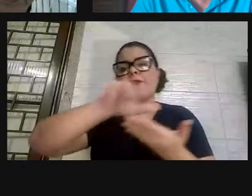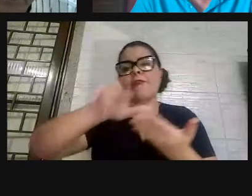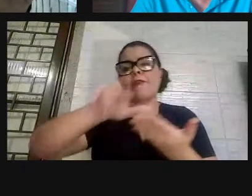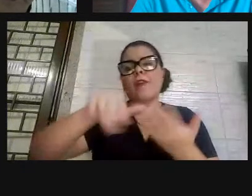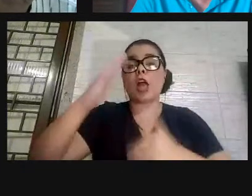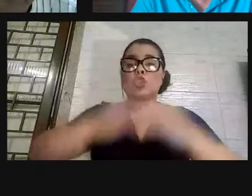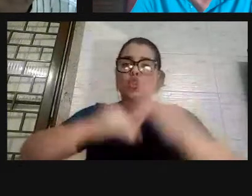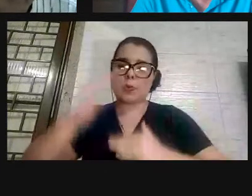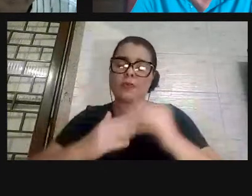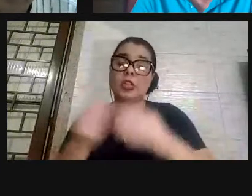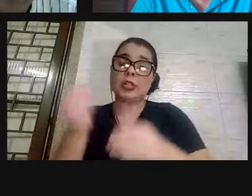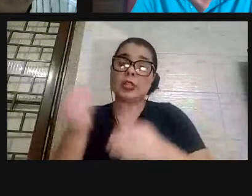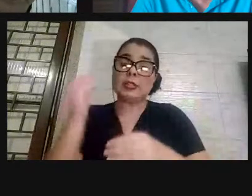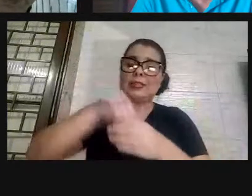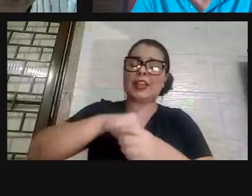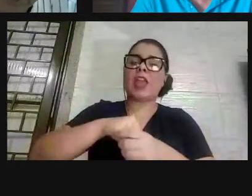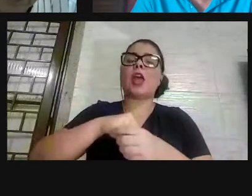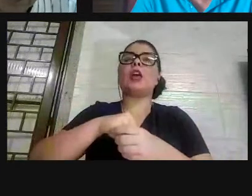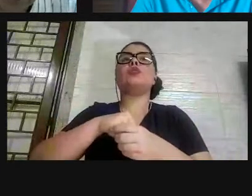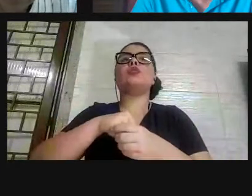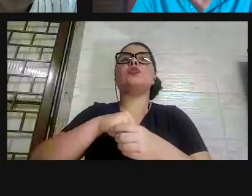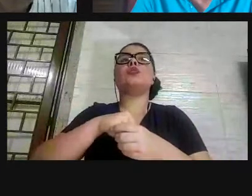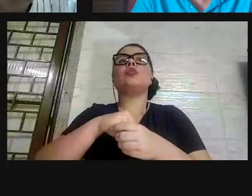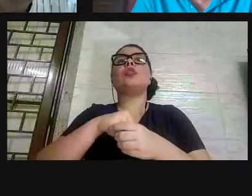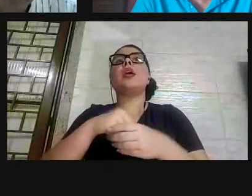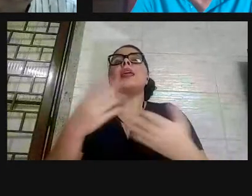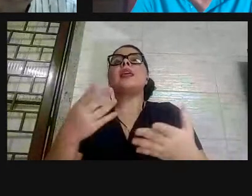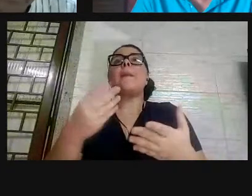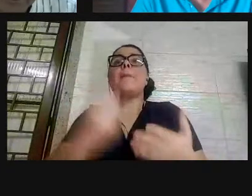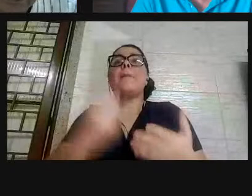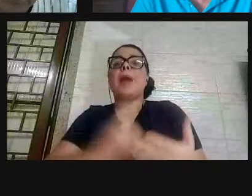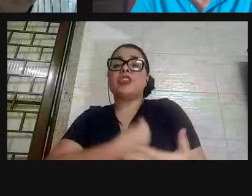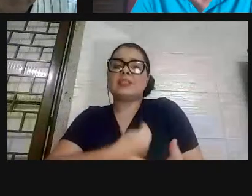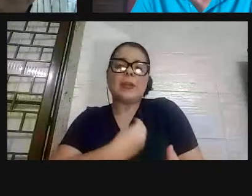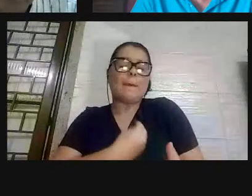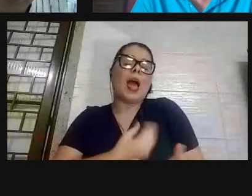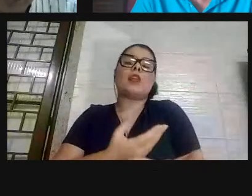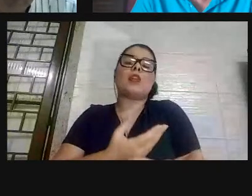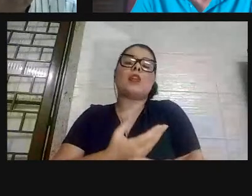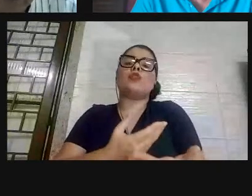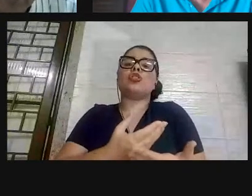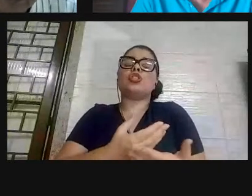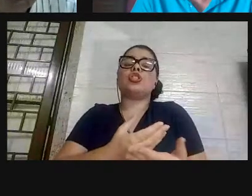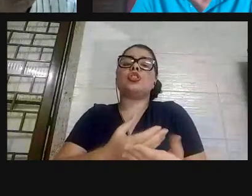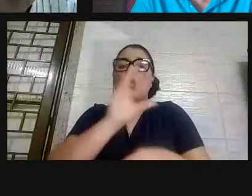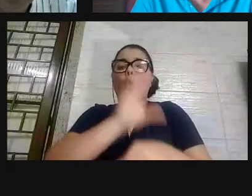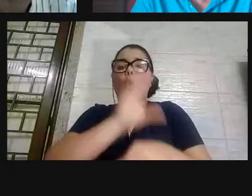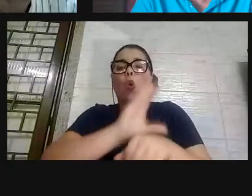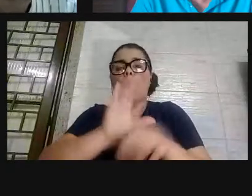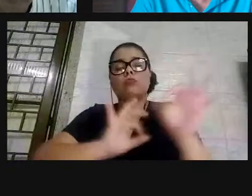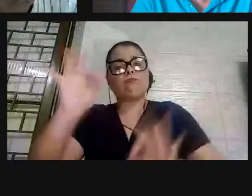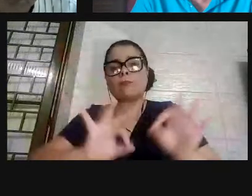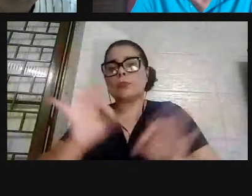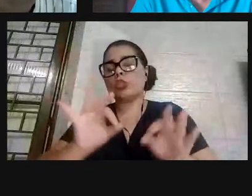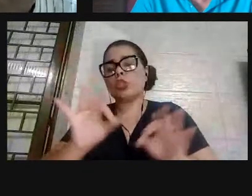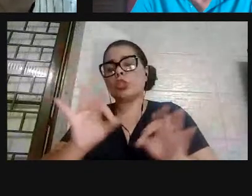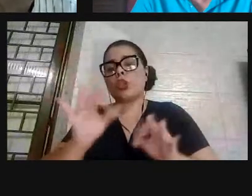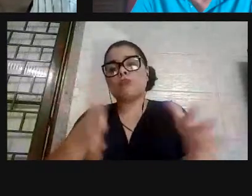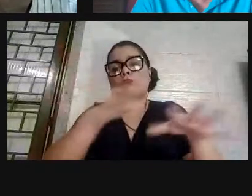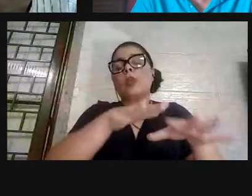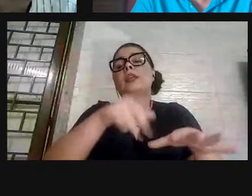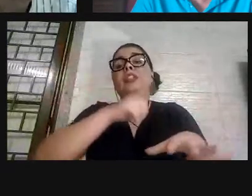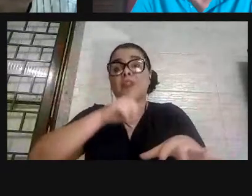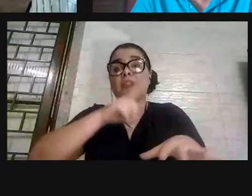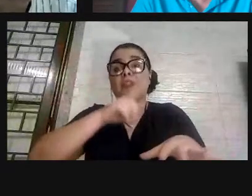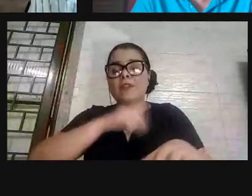inseridos na sociedade, que vieram de prevestibulares comunitários, que vieram do PVNC, que vieram do Educafro, que vieram do curso preparatório.